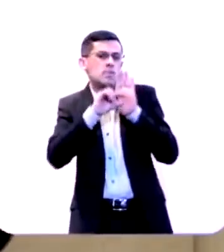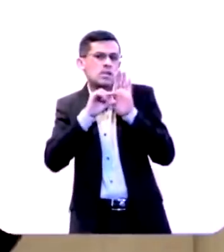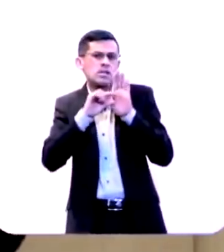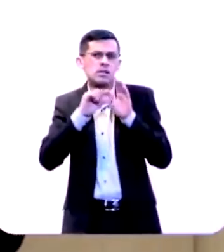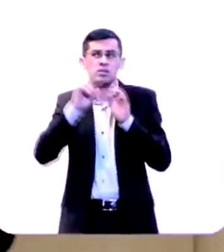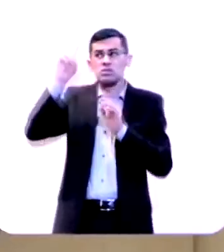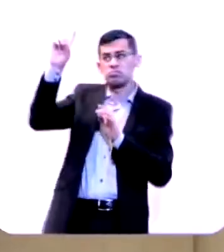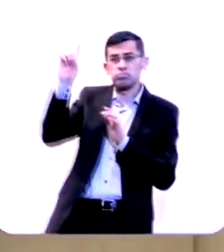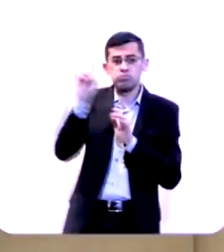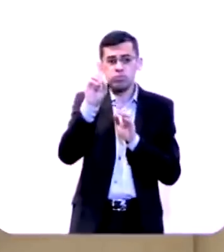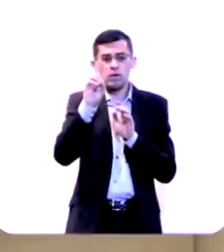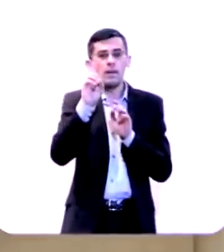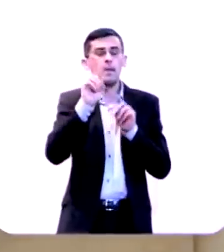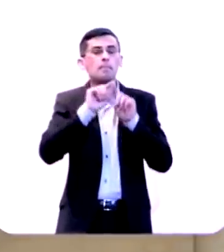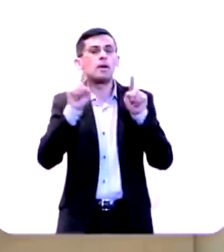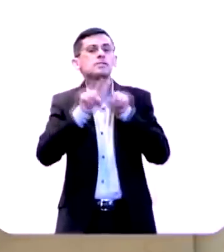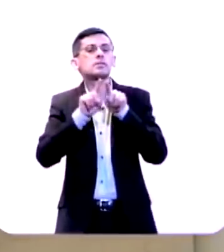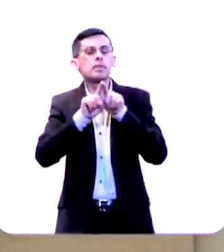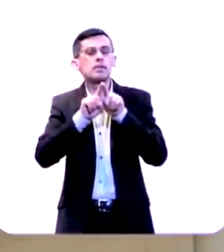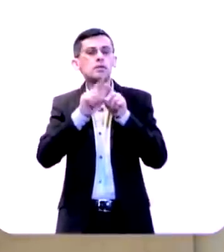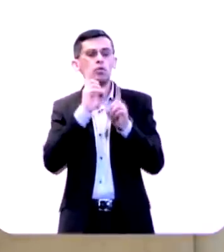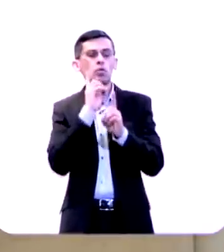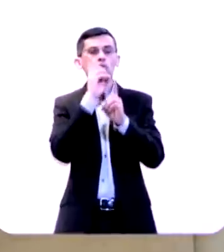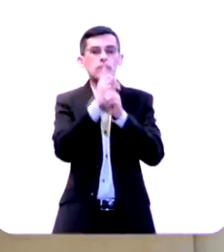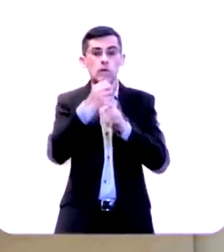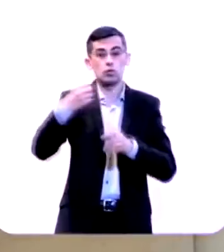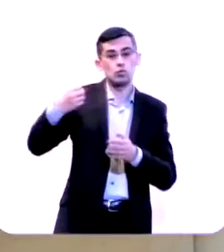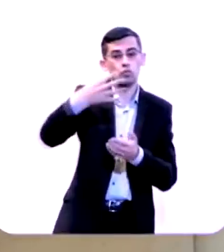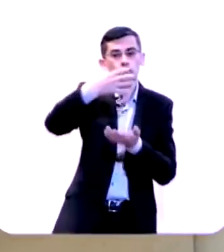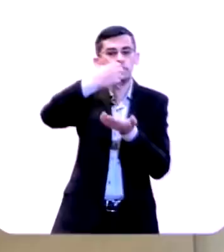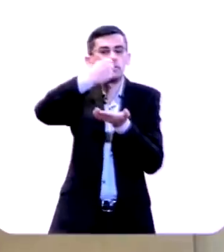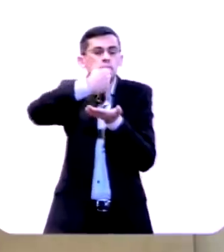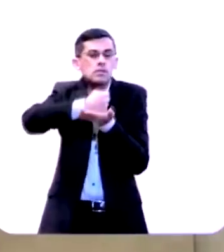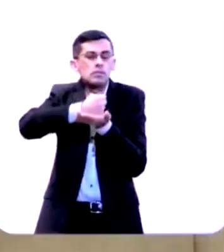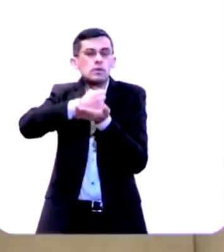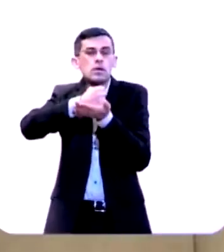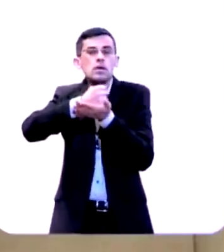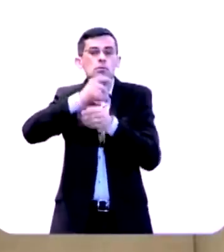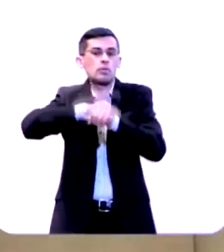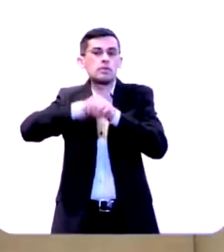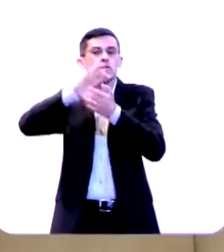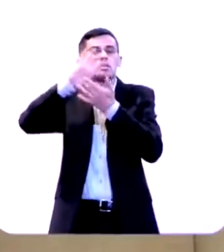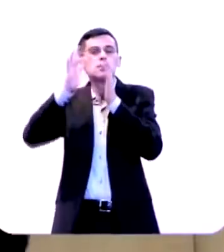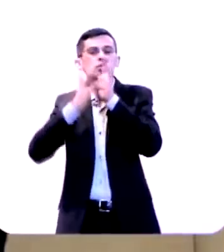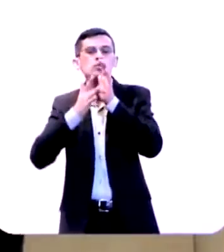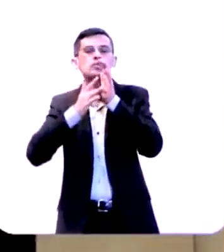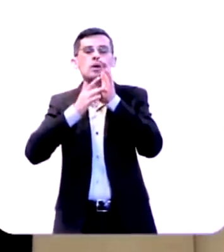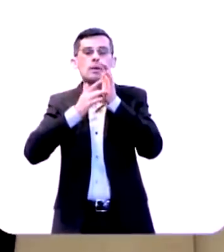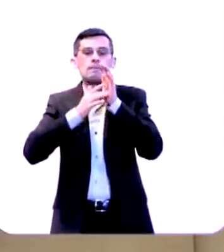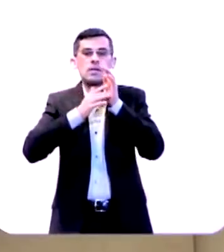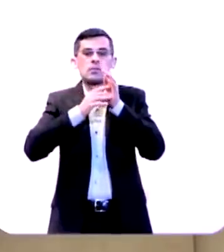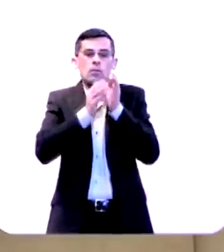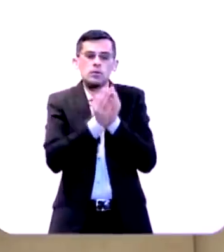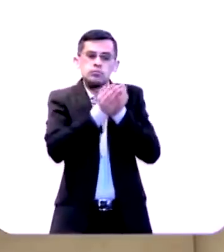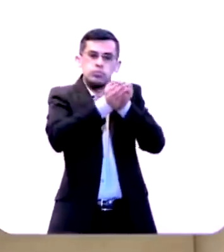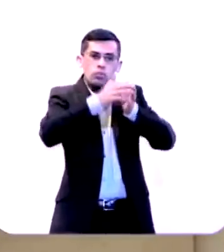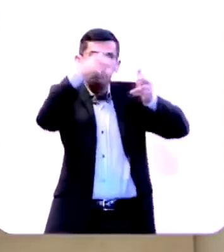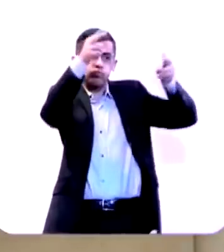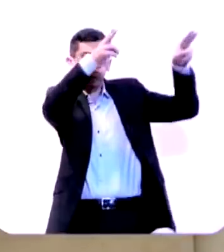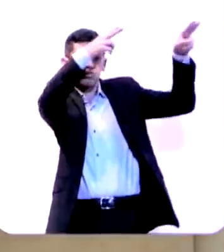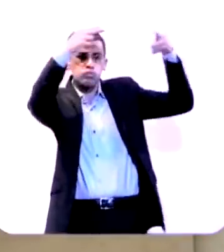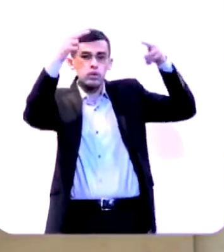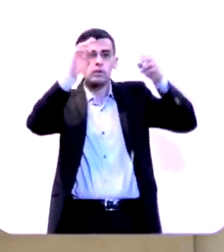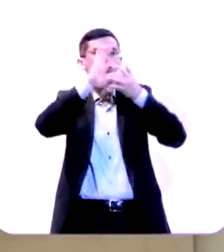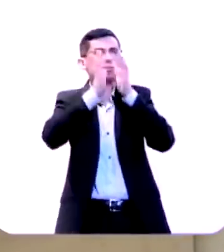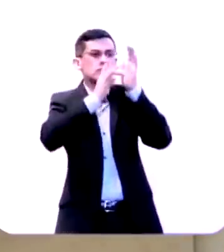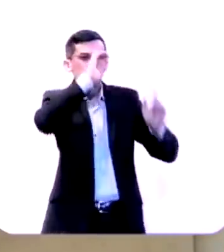mover de Deus mas que a gente vai encontrar também no Novo Testamento quando Jesus acalma a tempestade e diz a